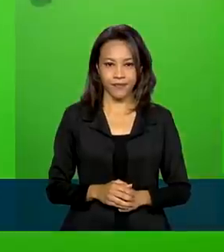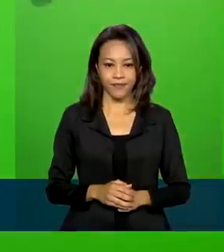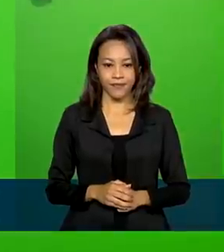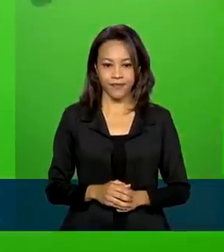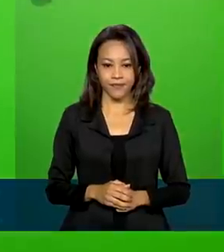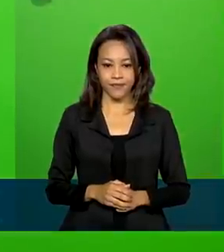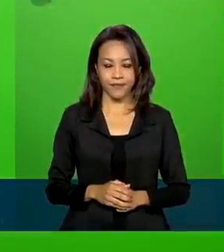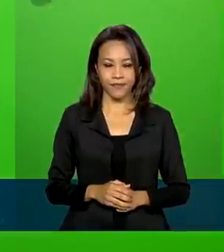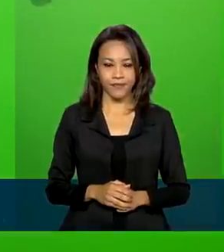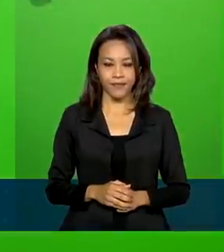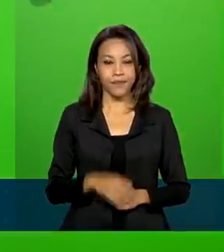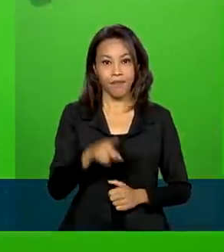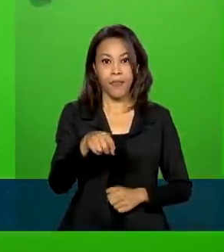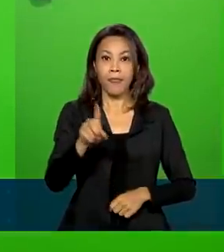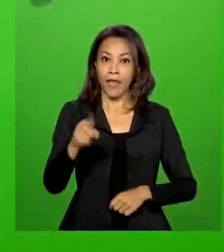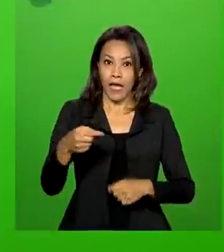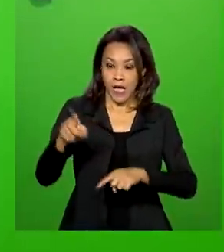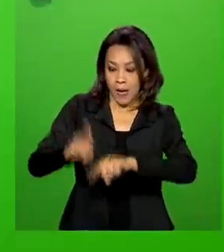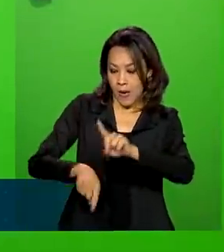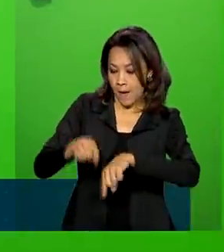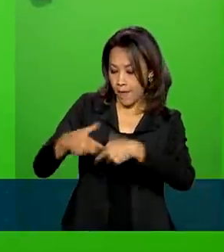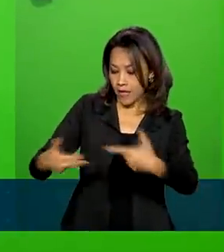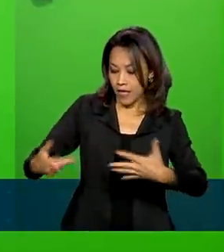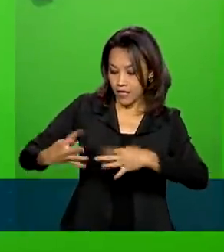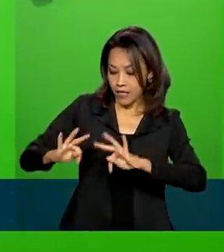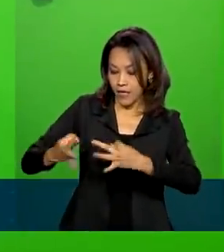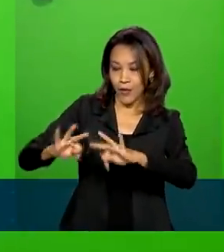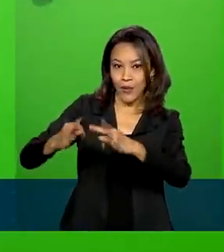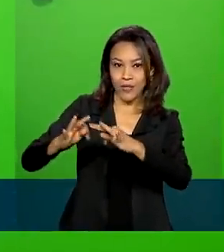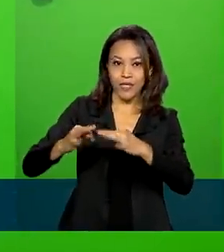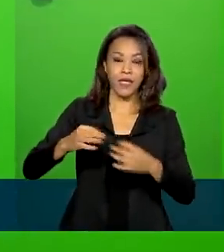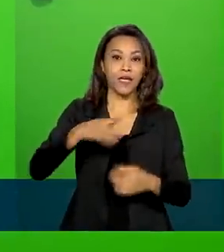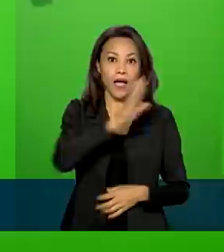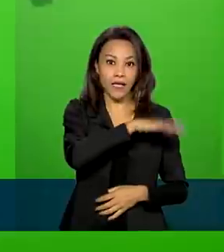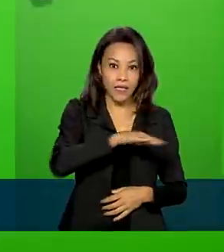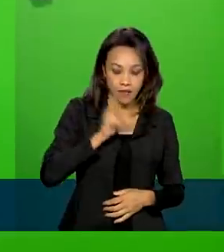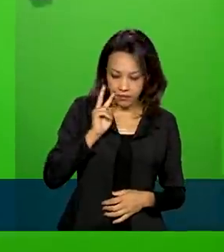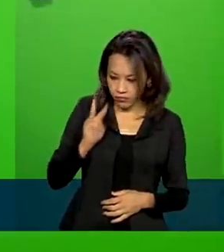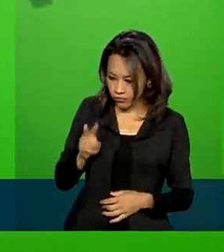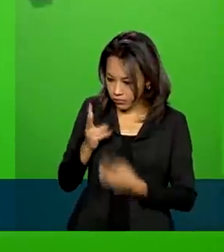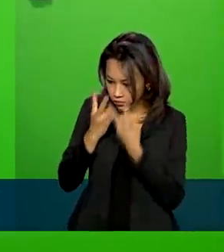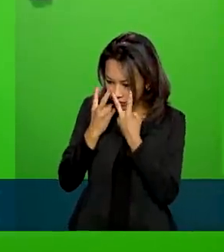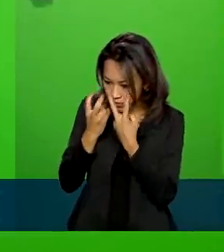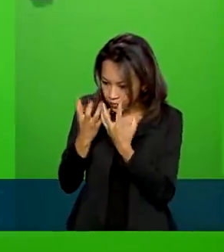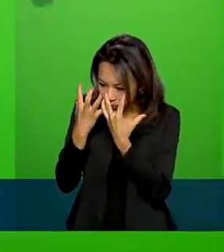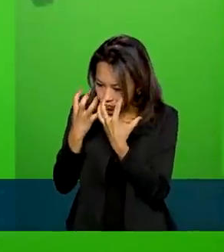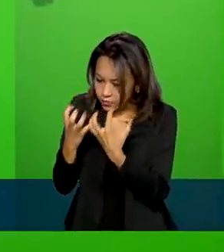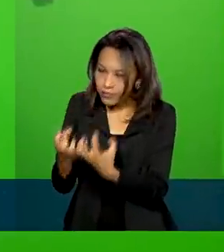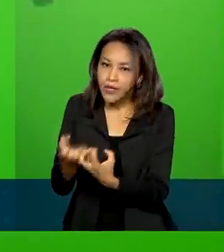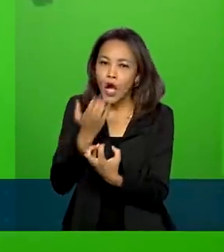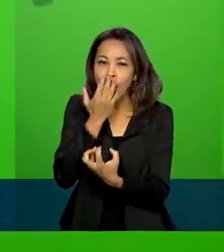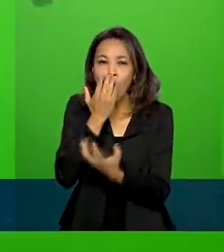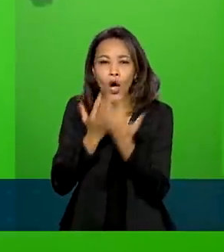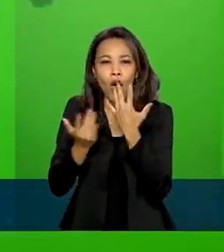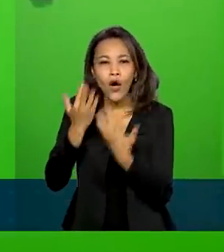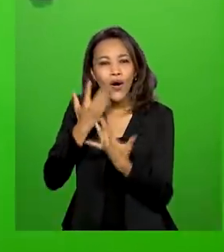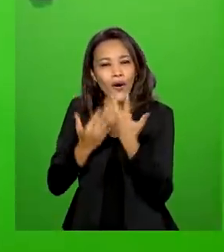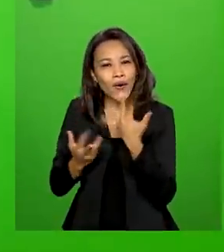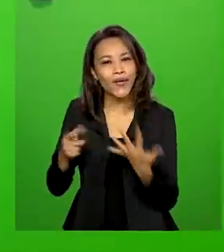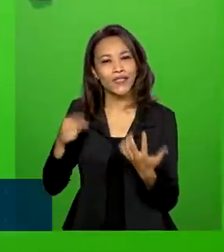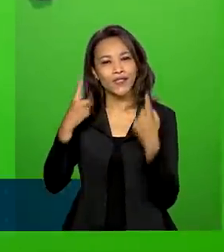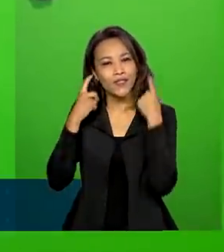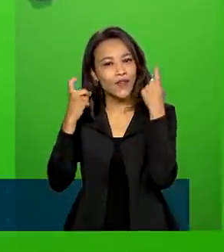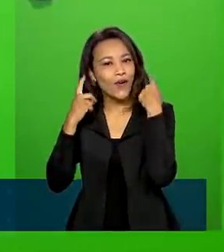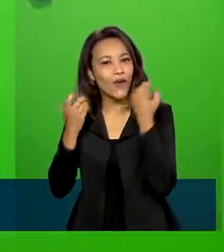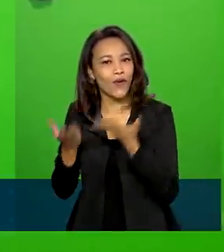São recursos que chamam a atenção da criança pela questão visual, com cores, divertidos, sons.